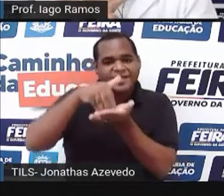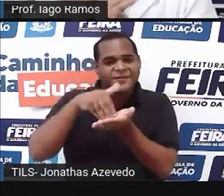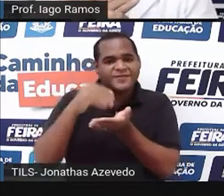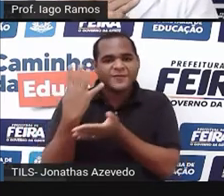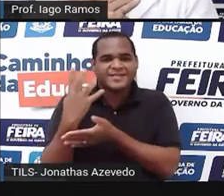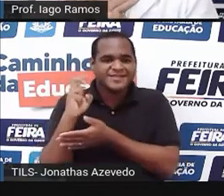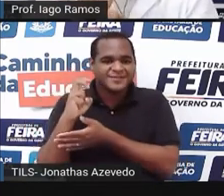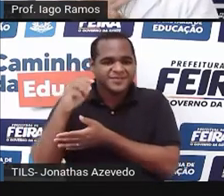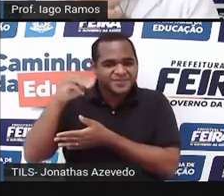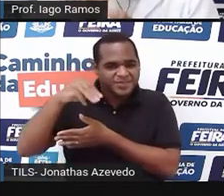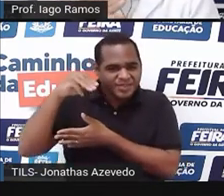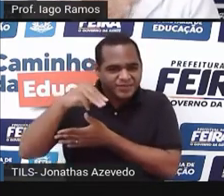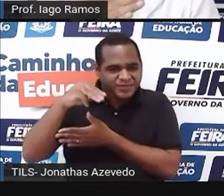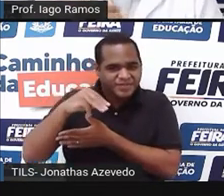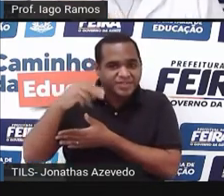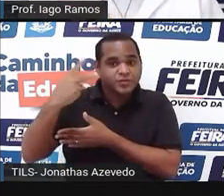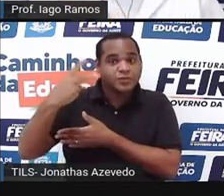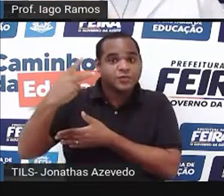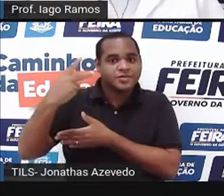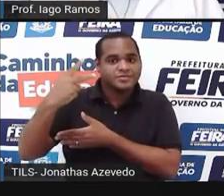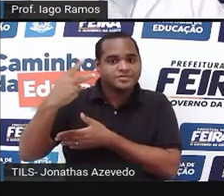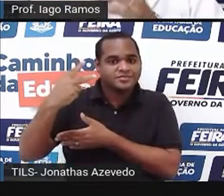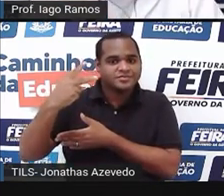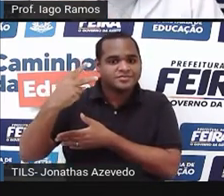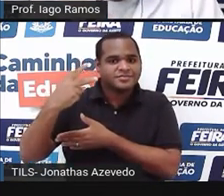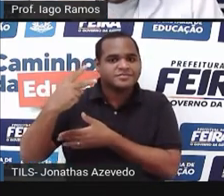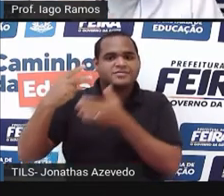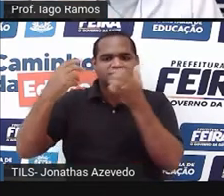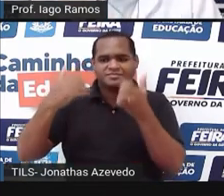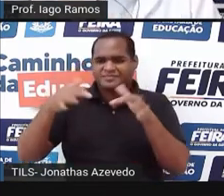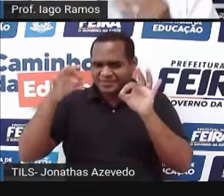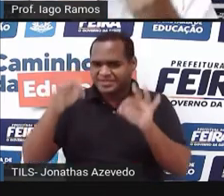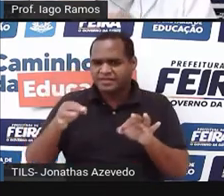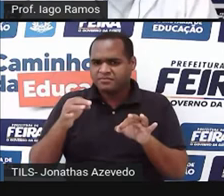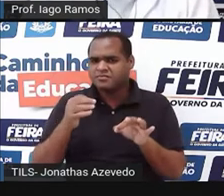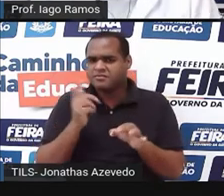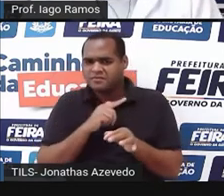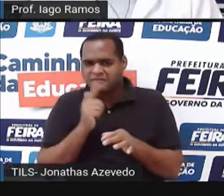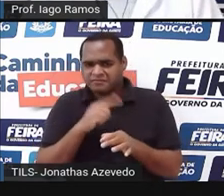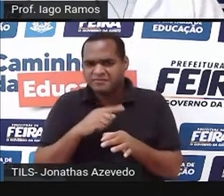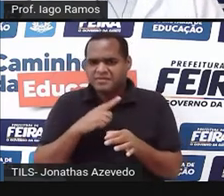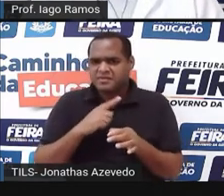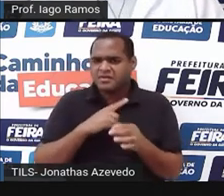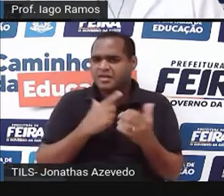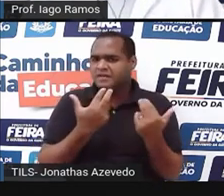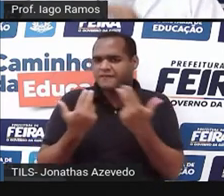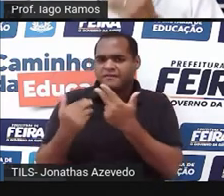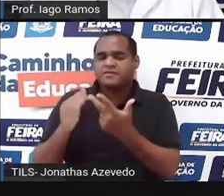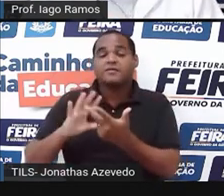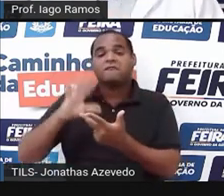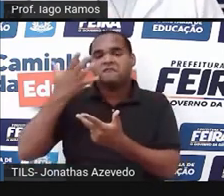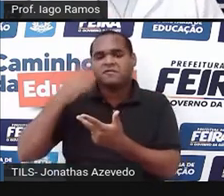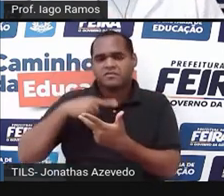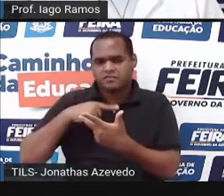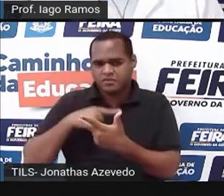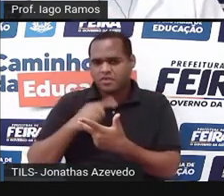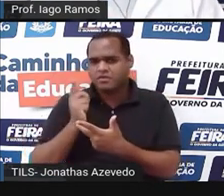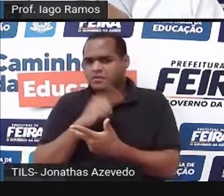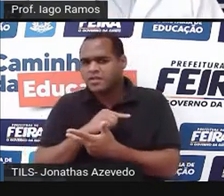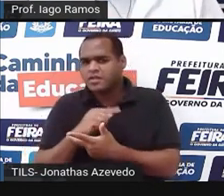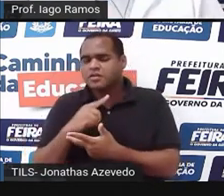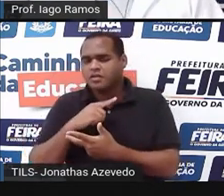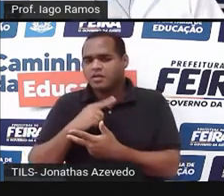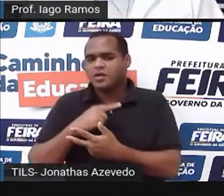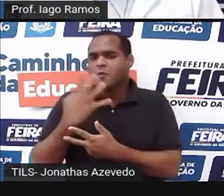45 minutos do segundo tempo, é certo, isso vai acontecer. Vão ter na partida